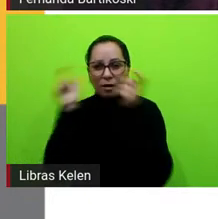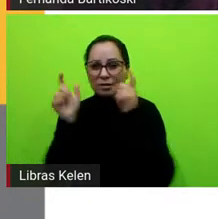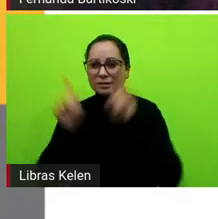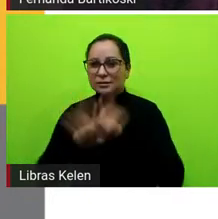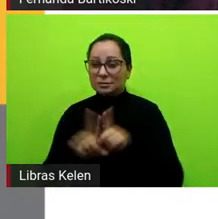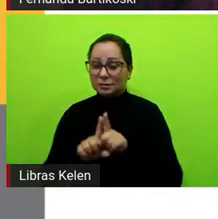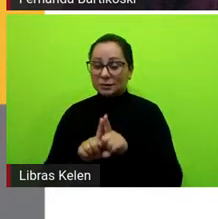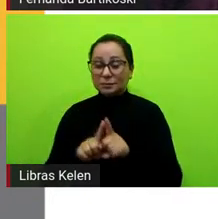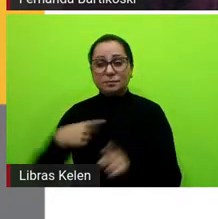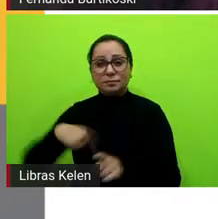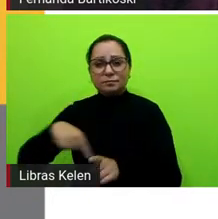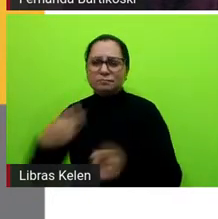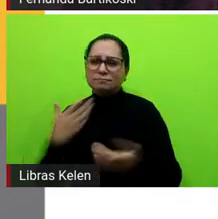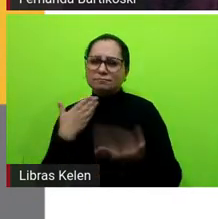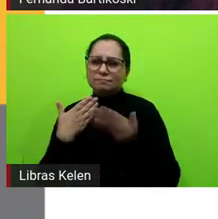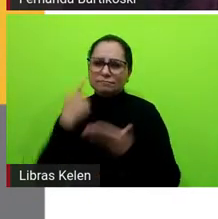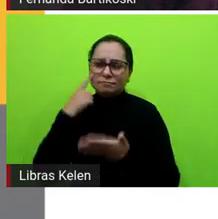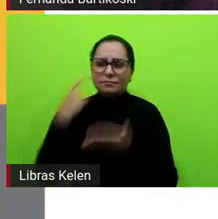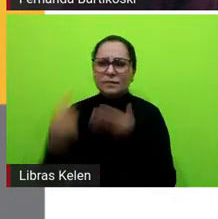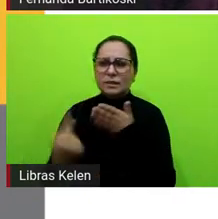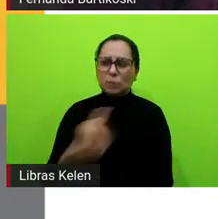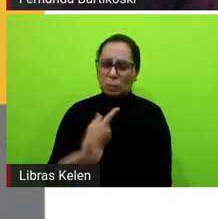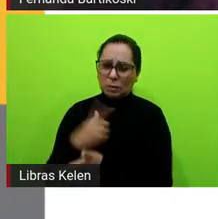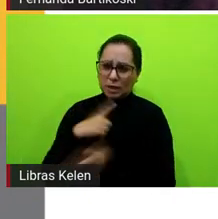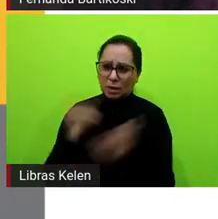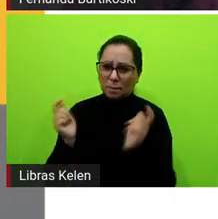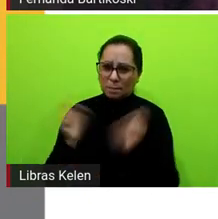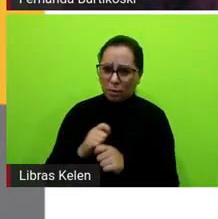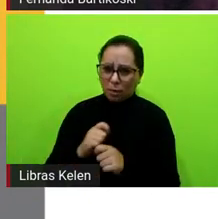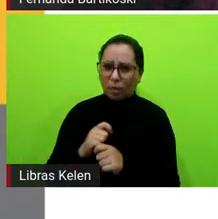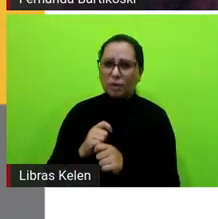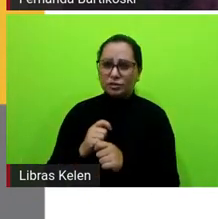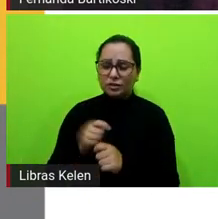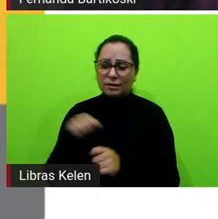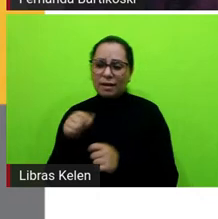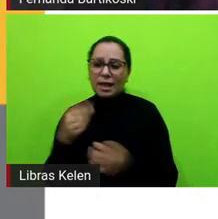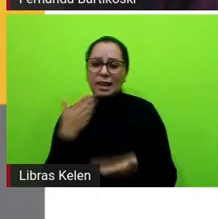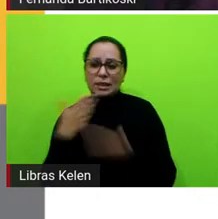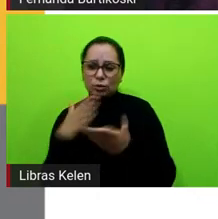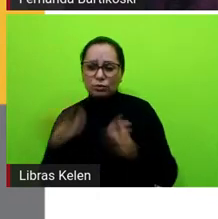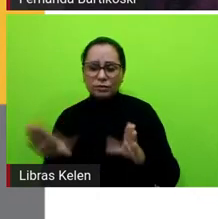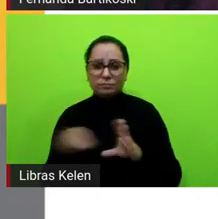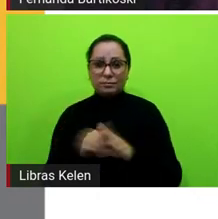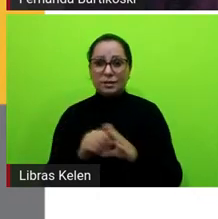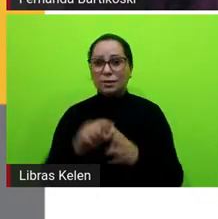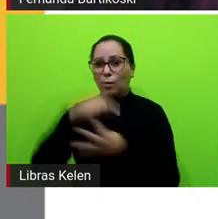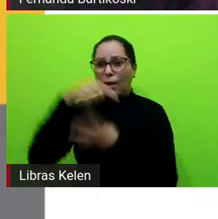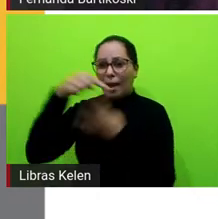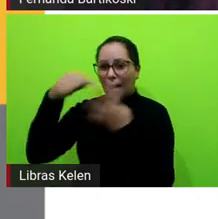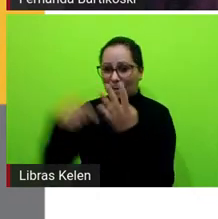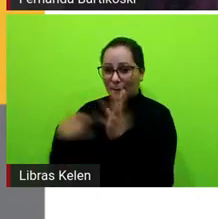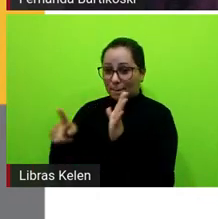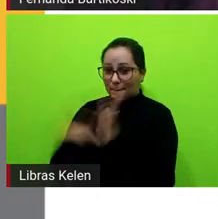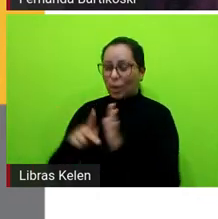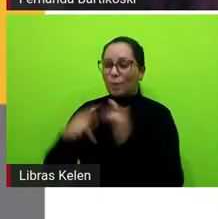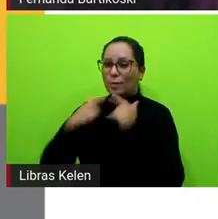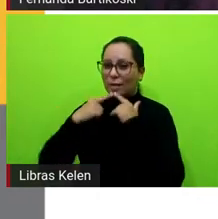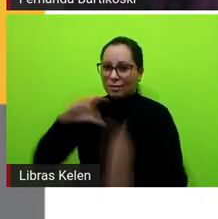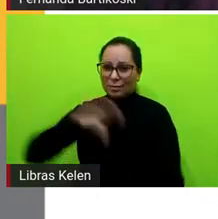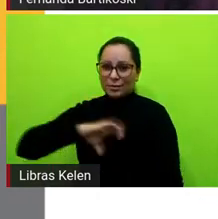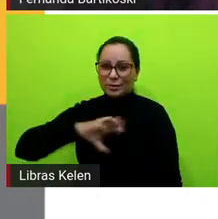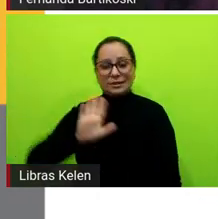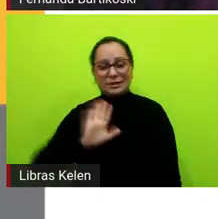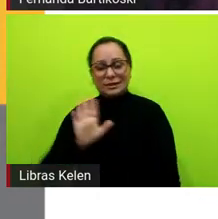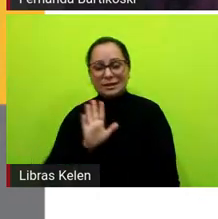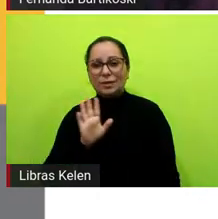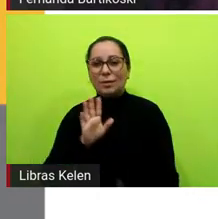se pergunta se há espaço para os porquês, não são os quatro porquês da língua portuguesa, mas são os porquês sobre